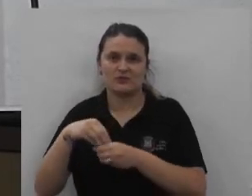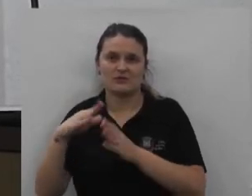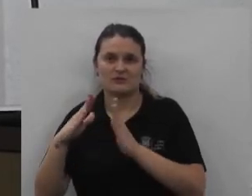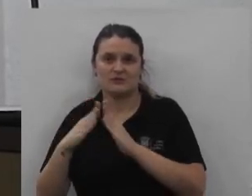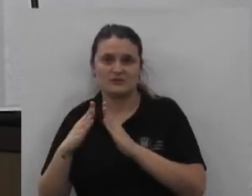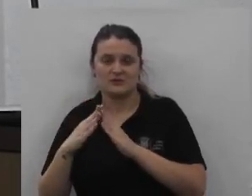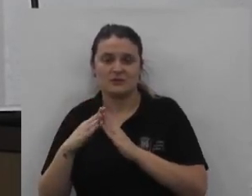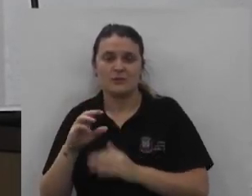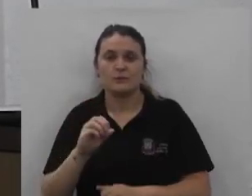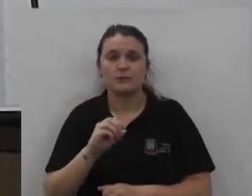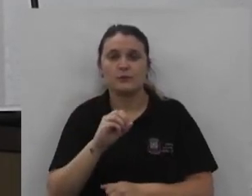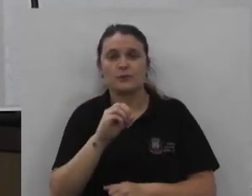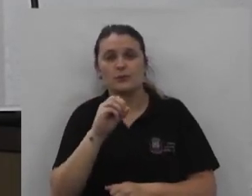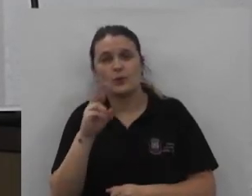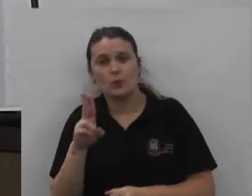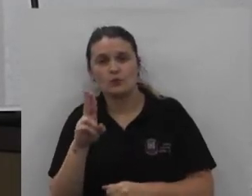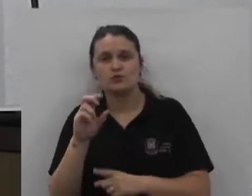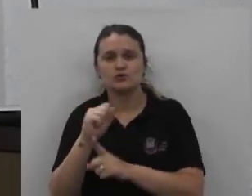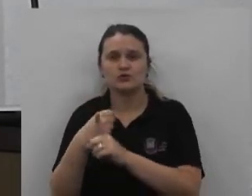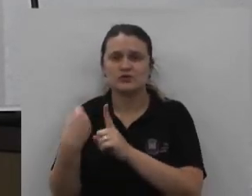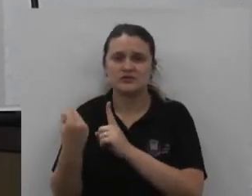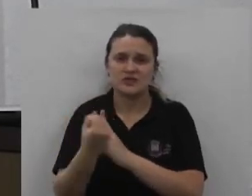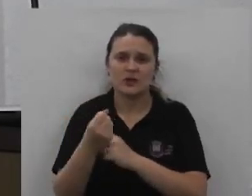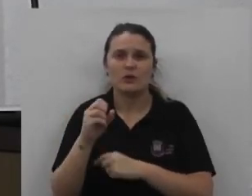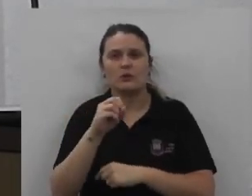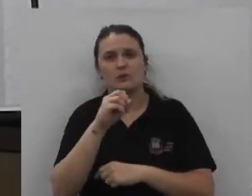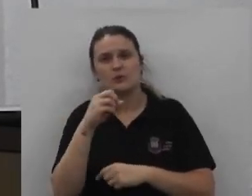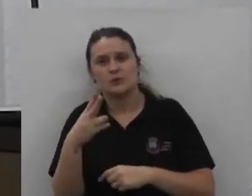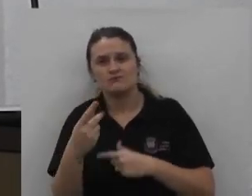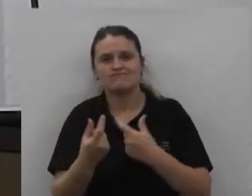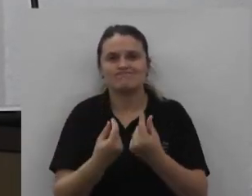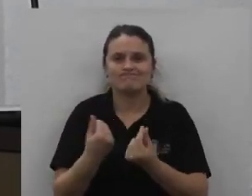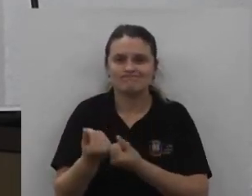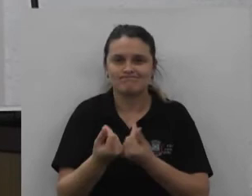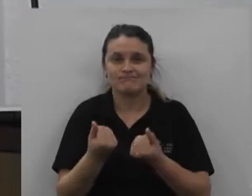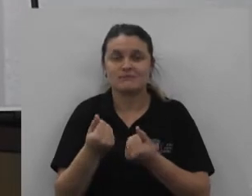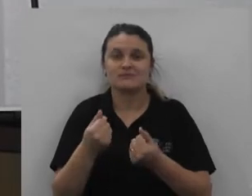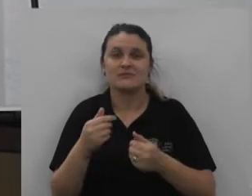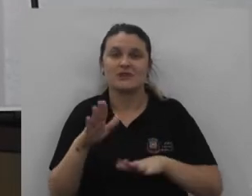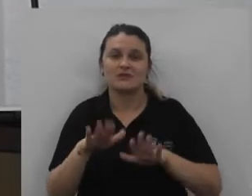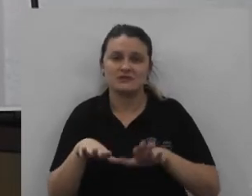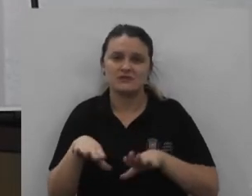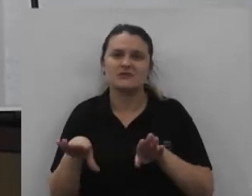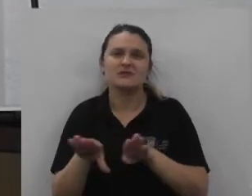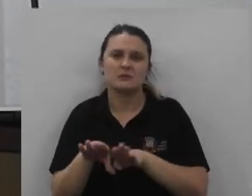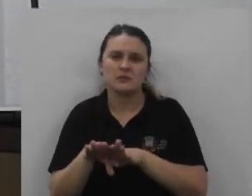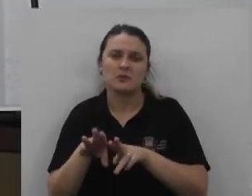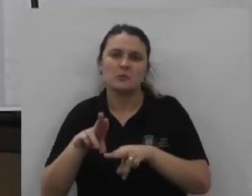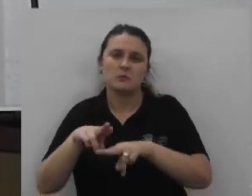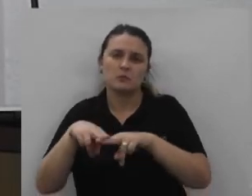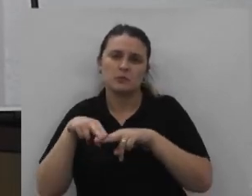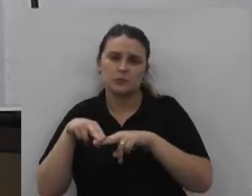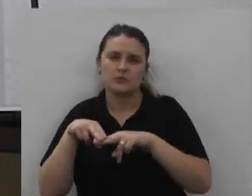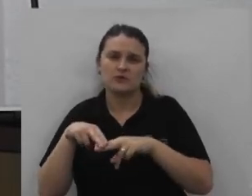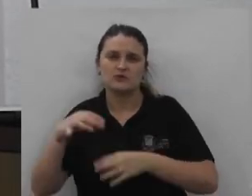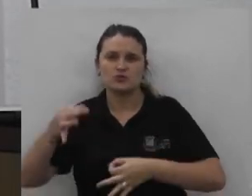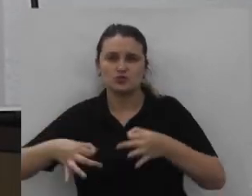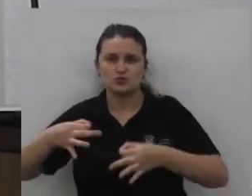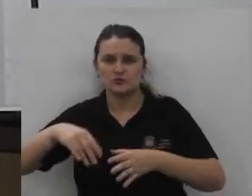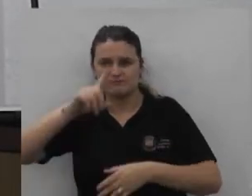lar ou até mesmo social ou financeira e muitas vezes vêm também por encaminhamento